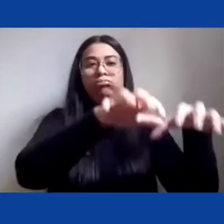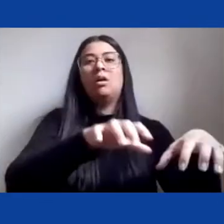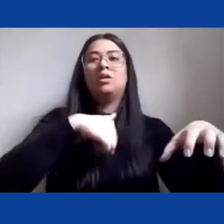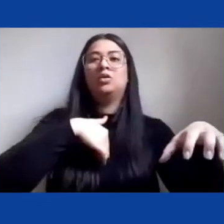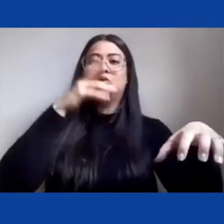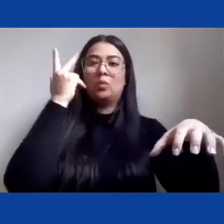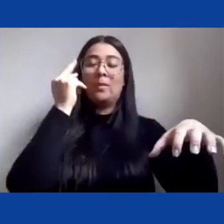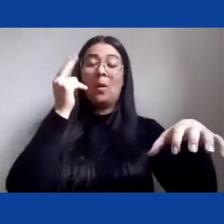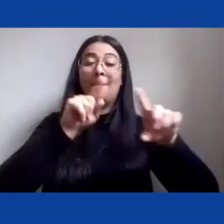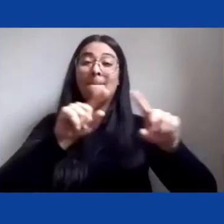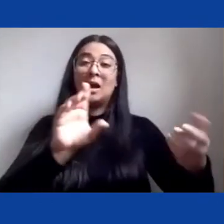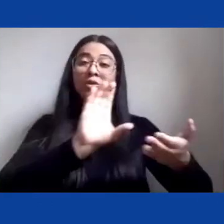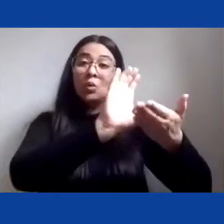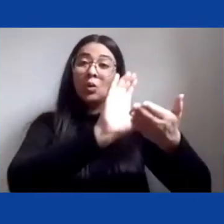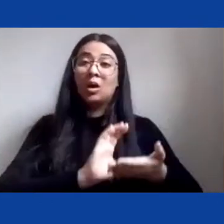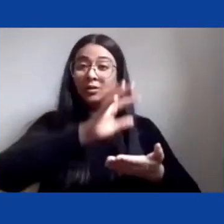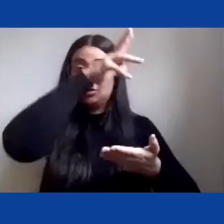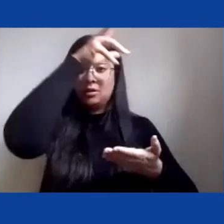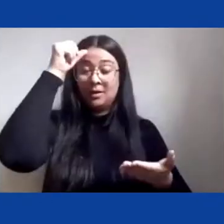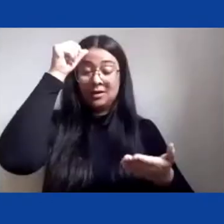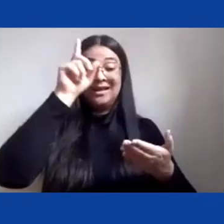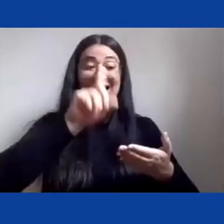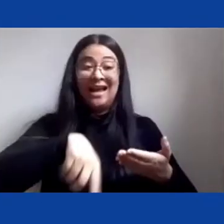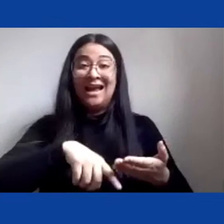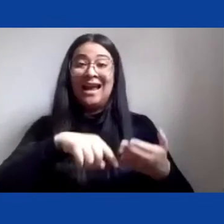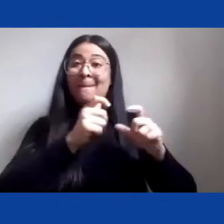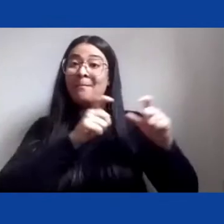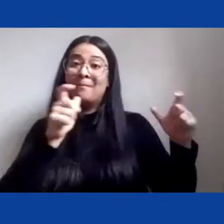responsável pela maior parte dos recursos